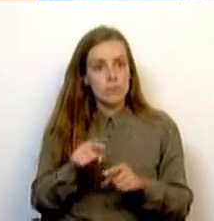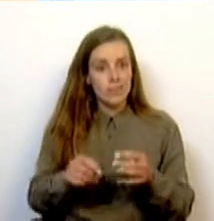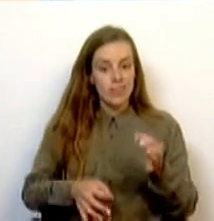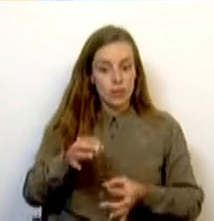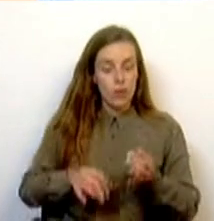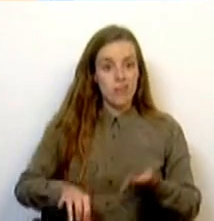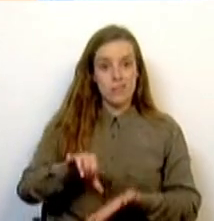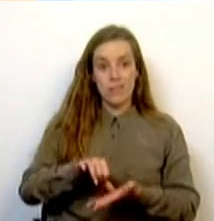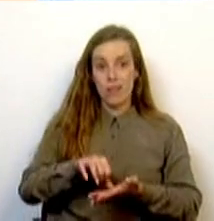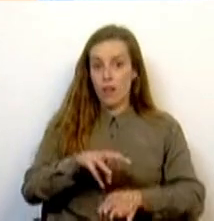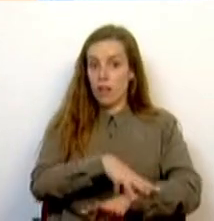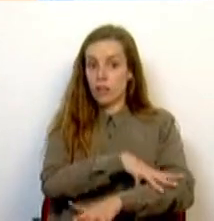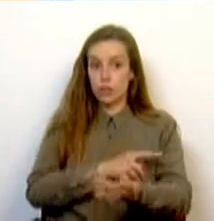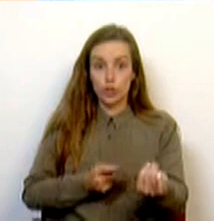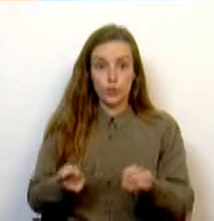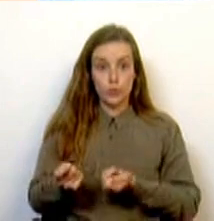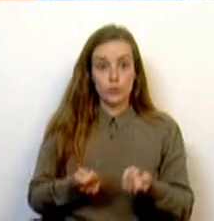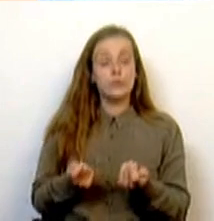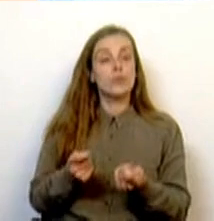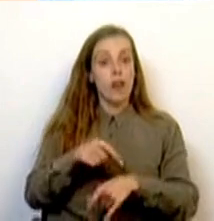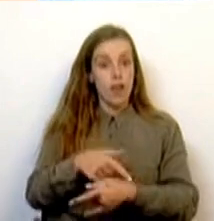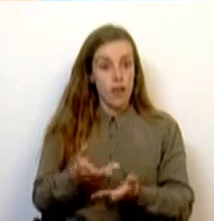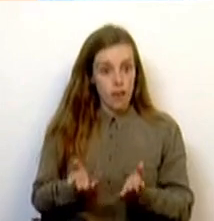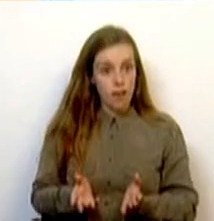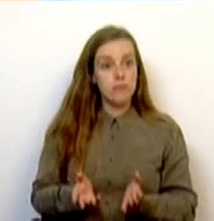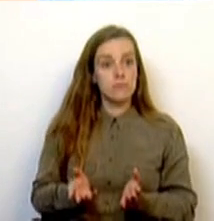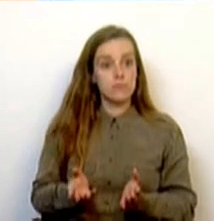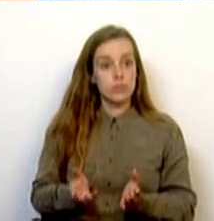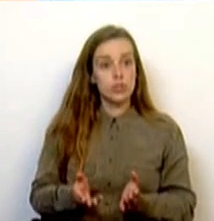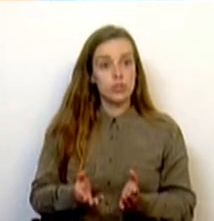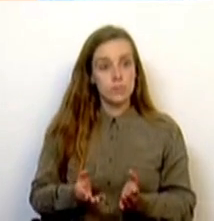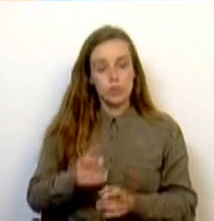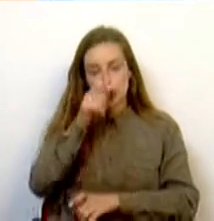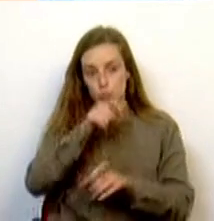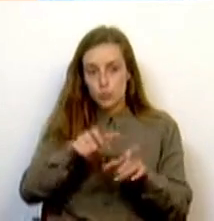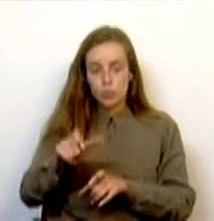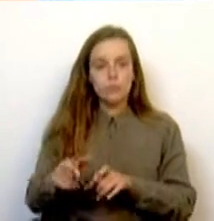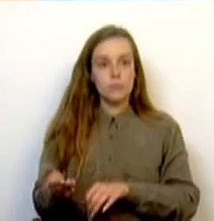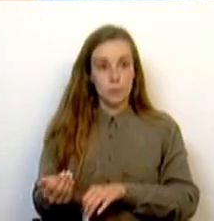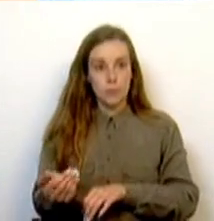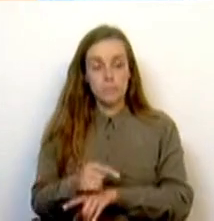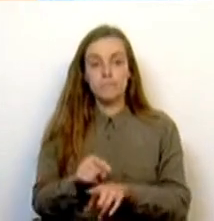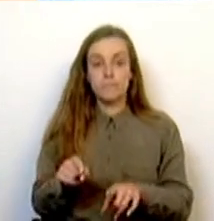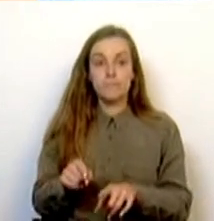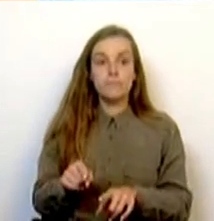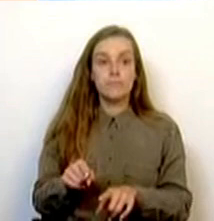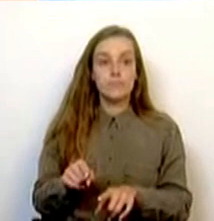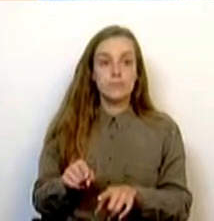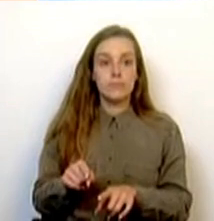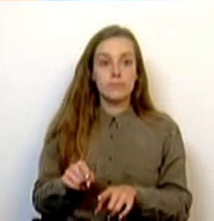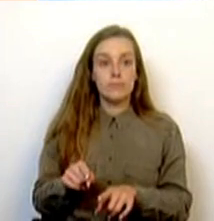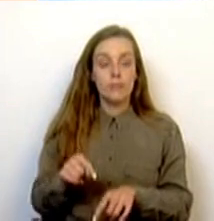Administrativo? Porque é hoje onde estão, efetivamente, as pendências. As pendências na primeira